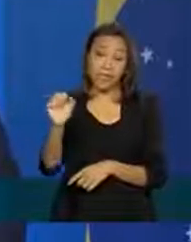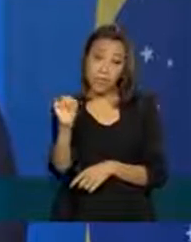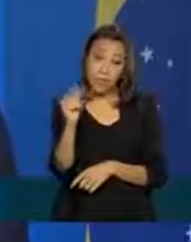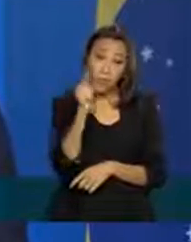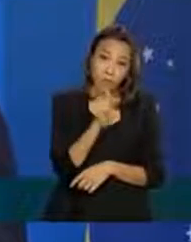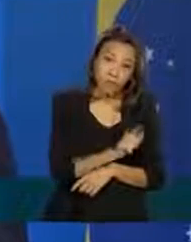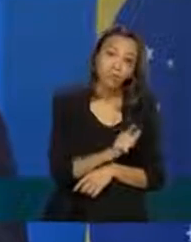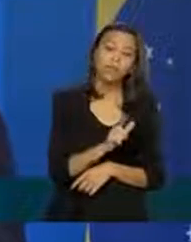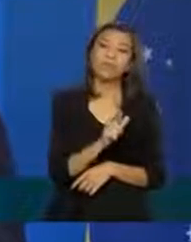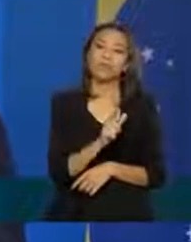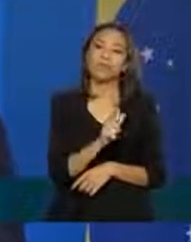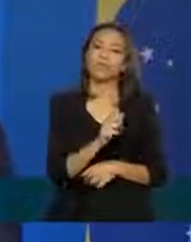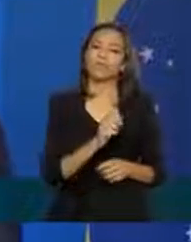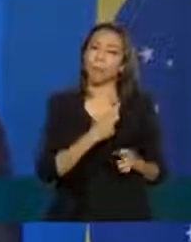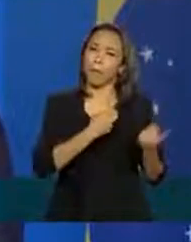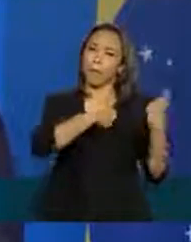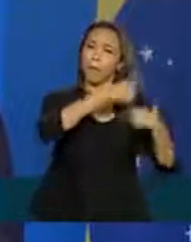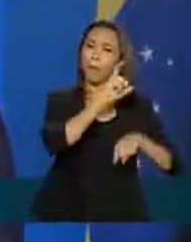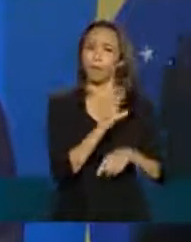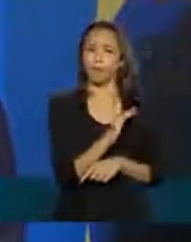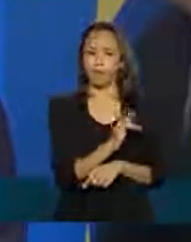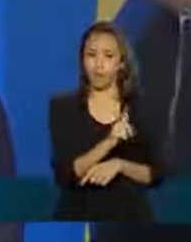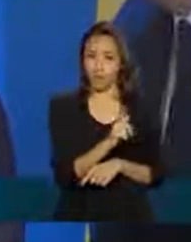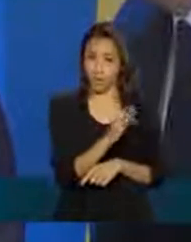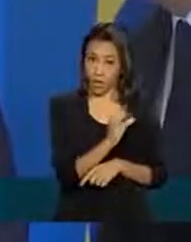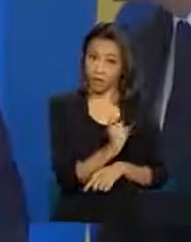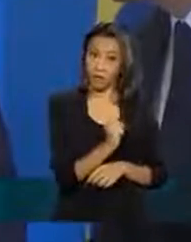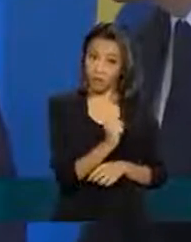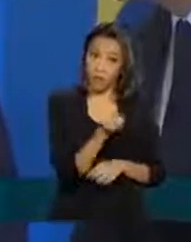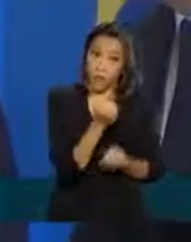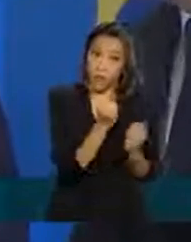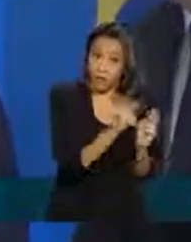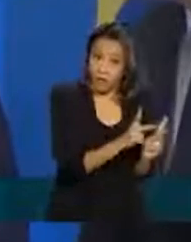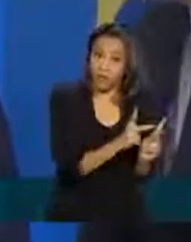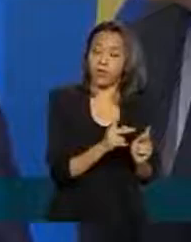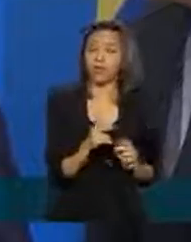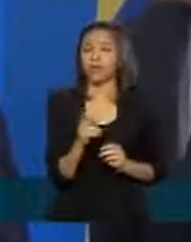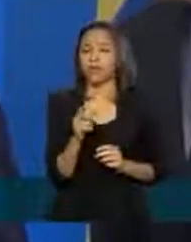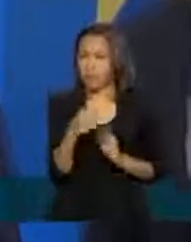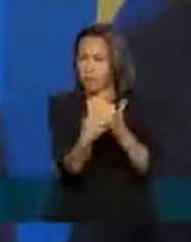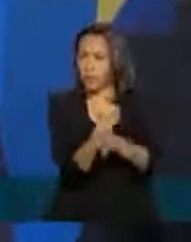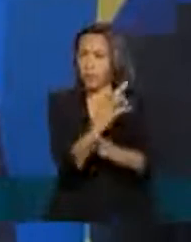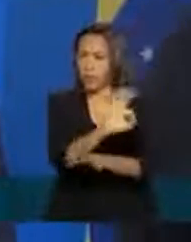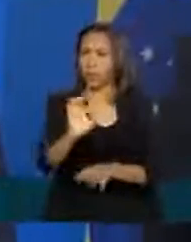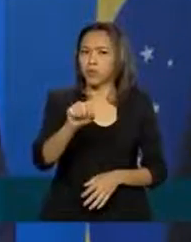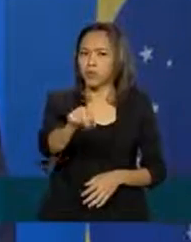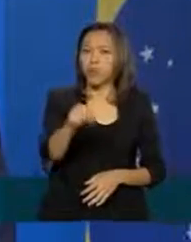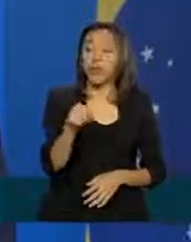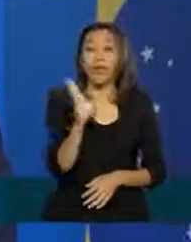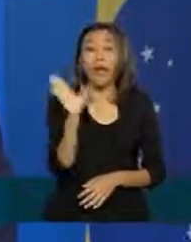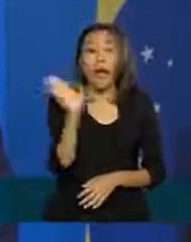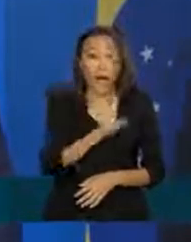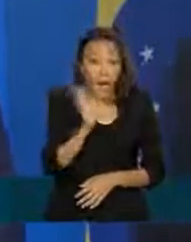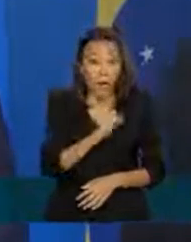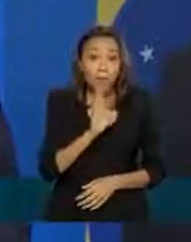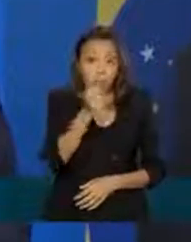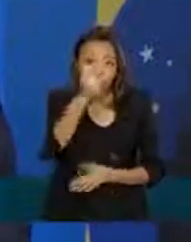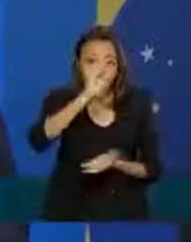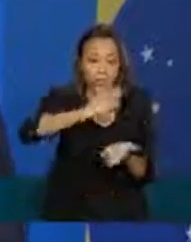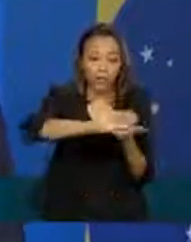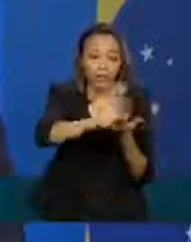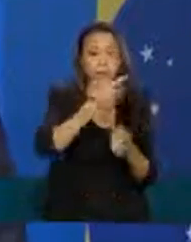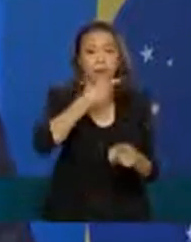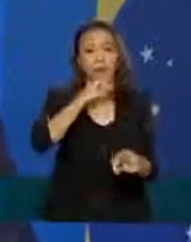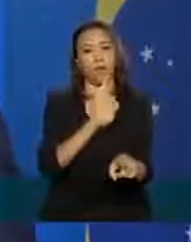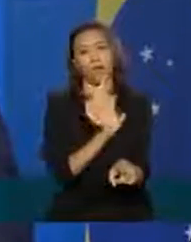garantias nós chegaremos a novos clientes mas não sua pergunta é ótima é porque é mais rápido para quem a gente já conhece e